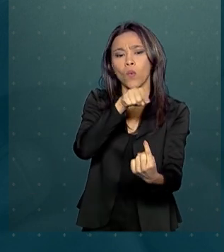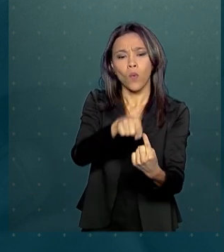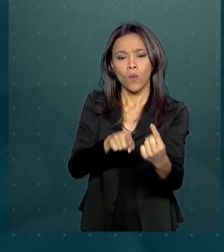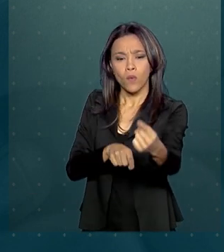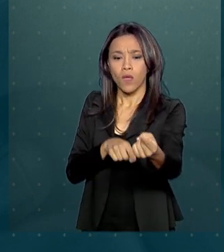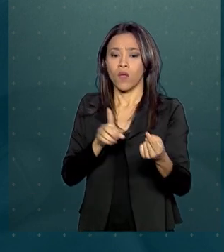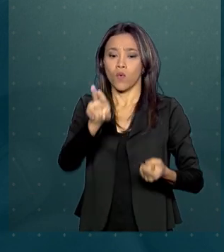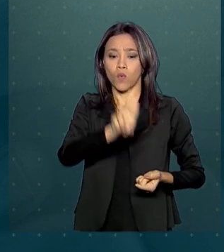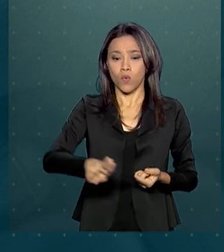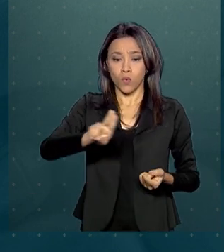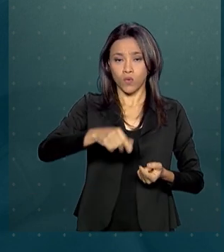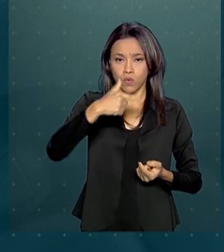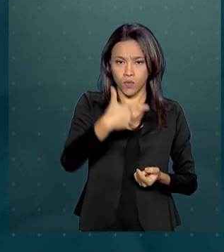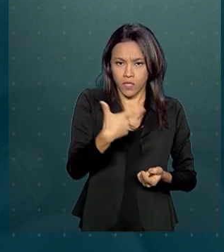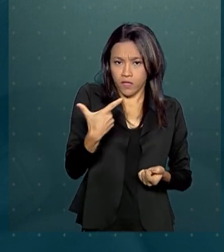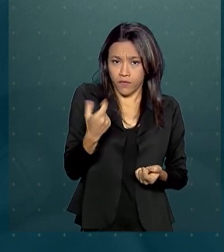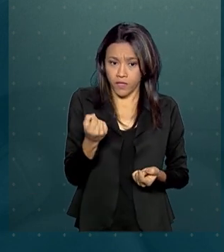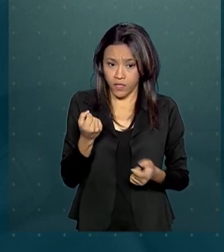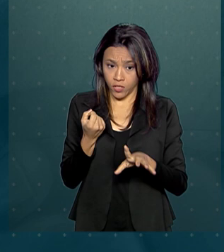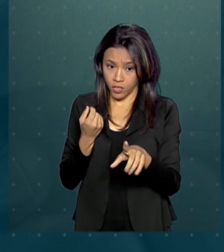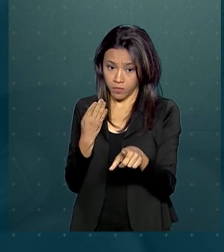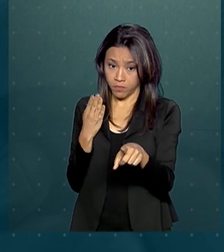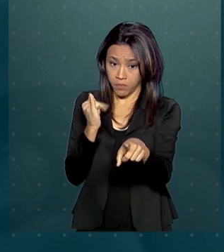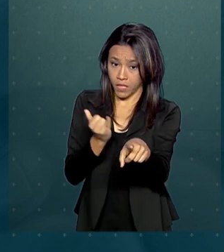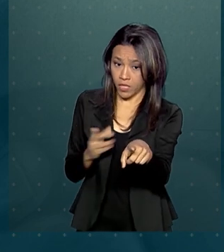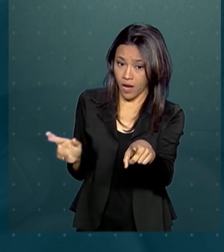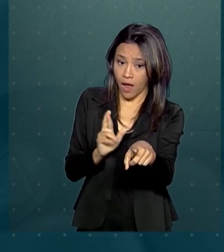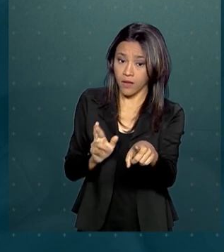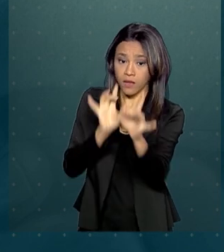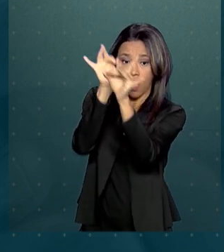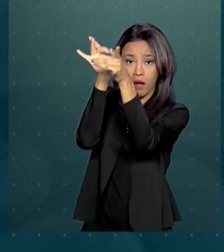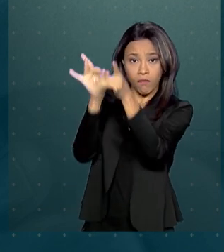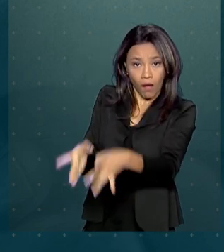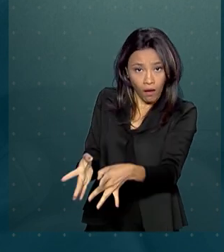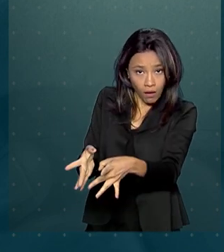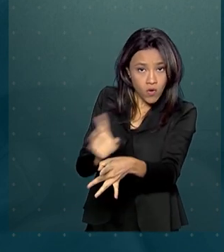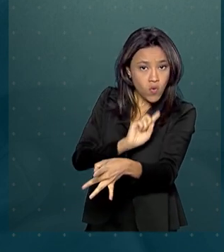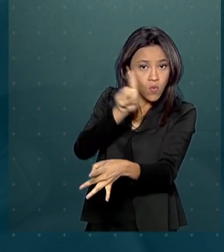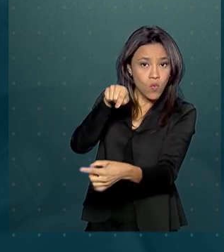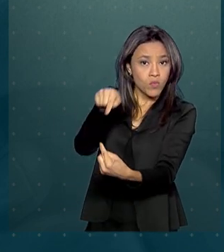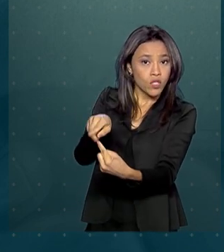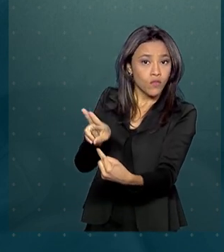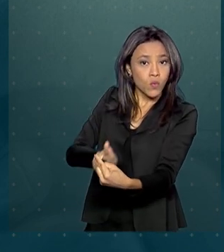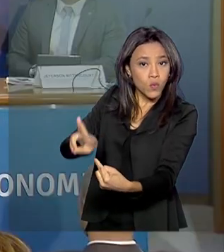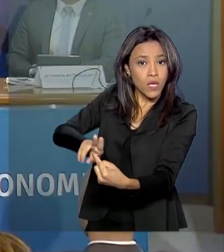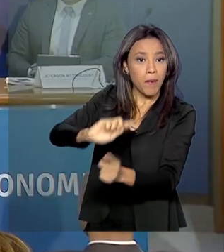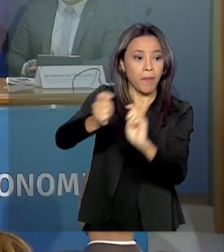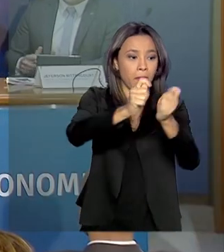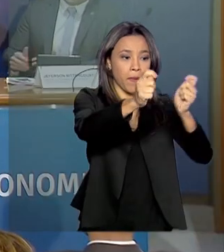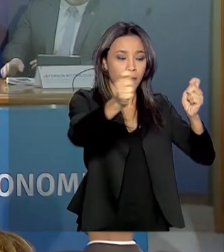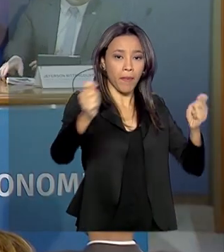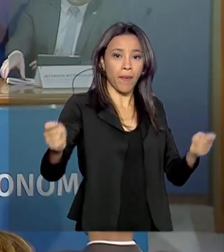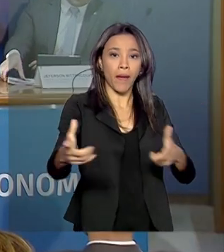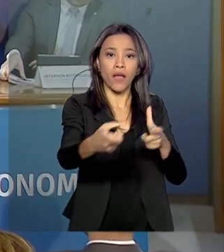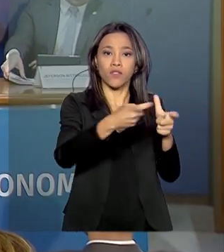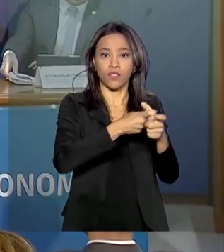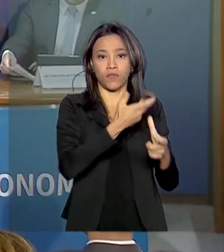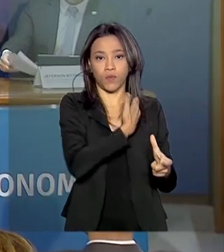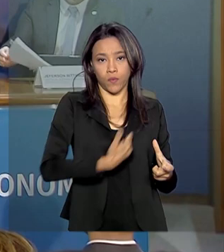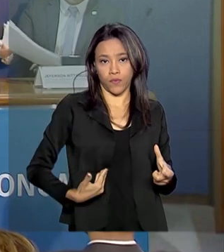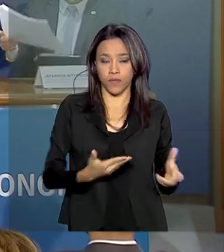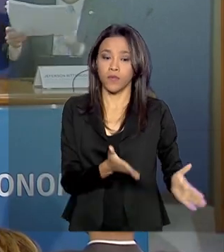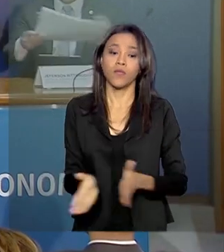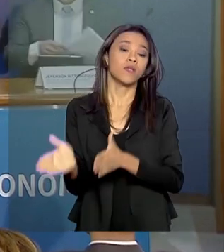de 220 bilhões de reais parados em fundos para o pagamento da dívida pública. Nos planos do governo,